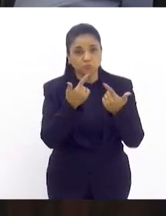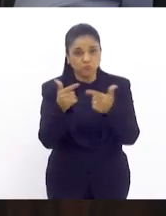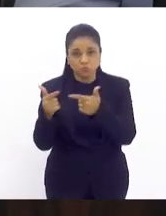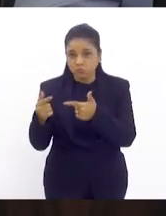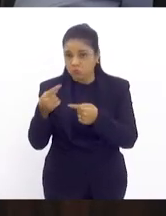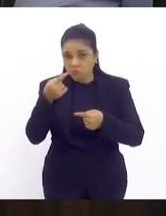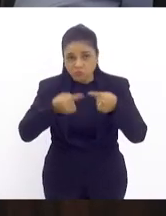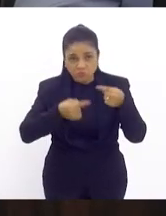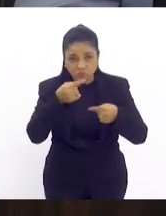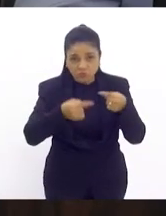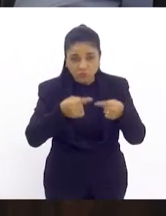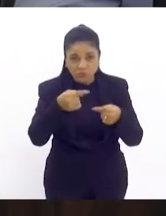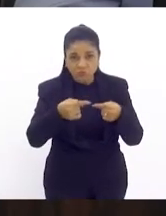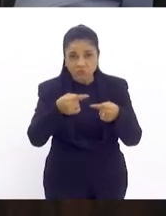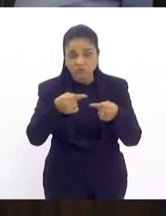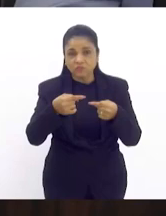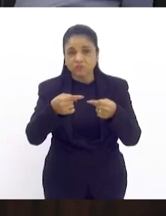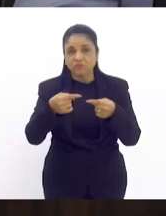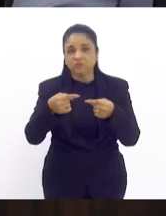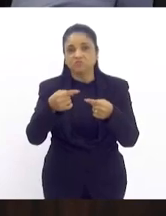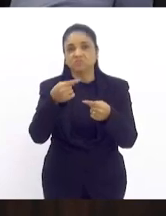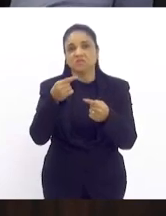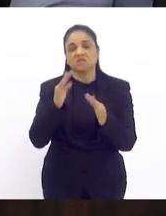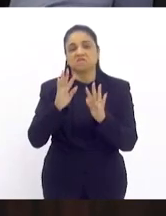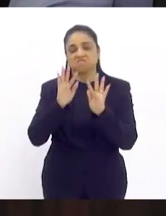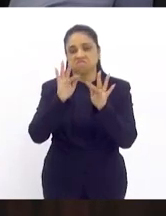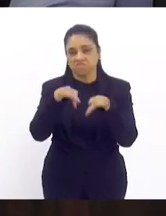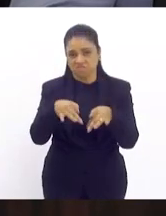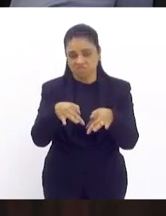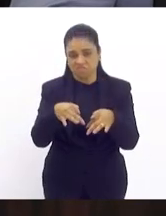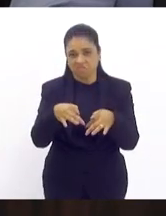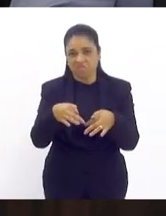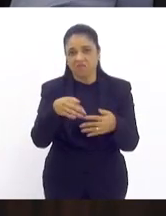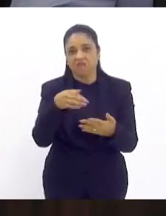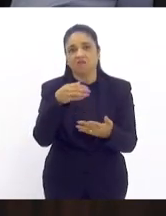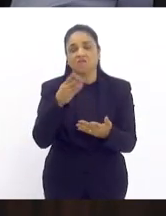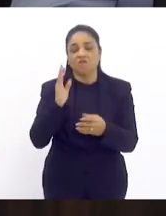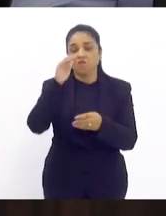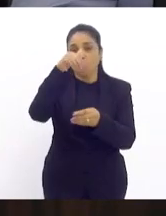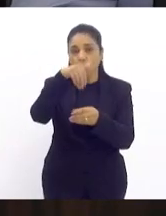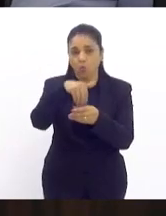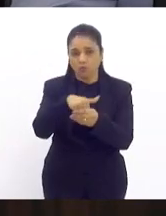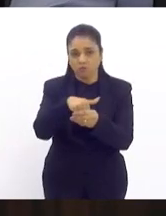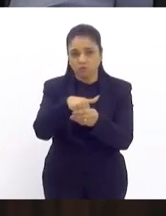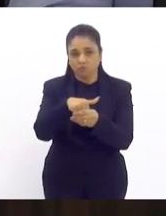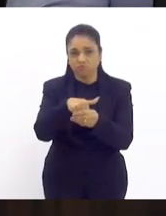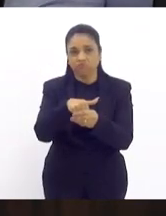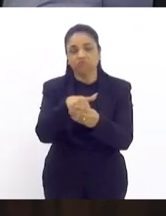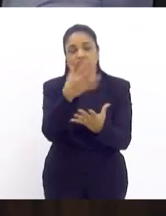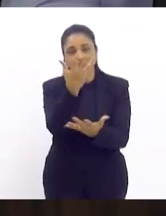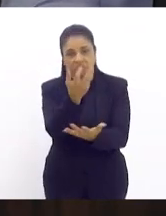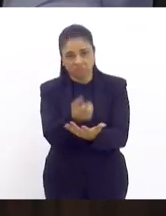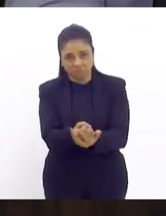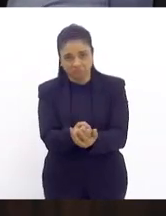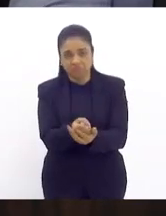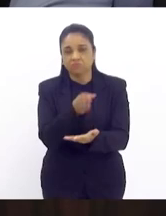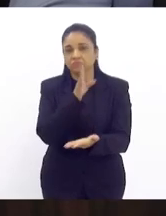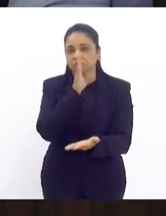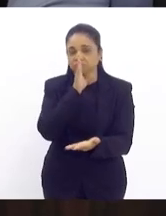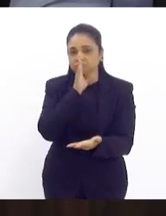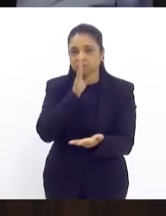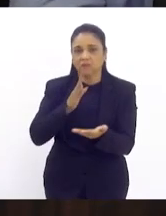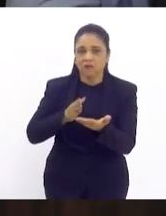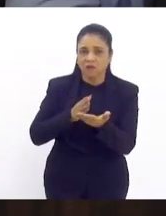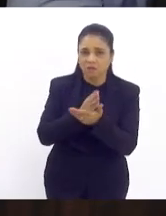o que queira discutir encerrada a discussão em votação senhores que aprovam permanece como